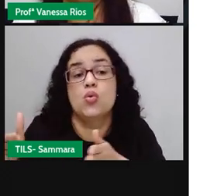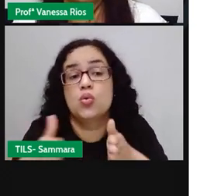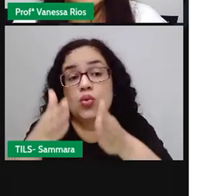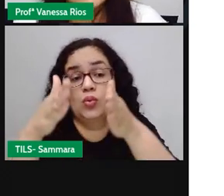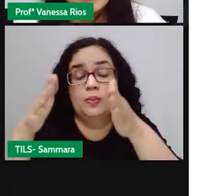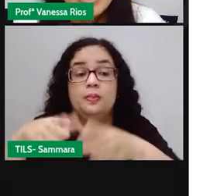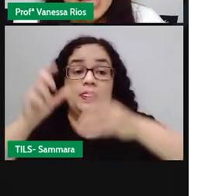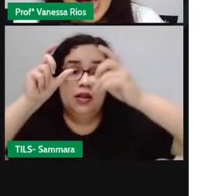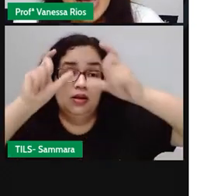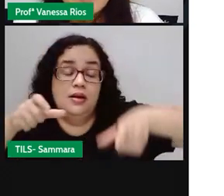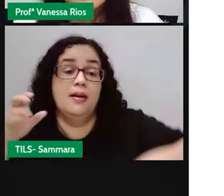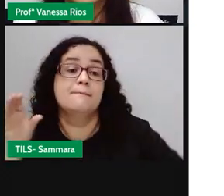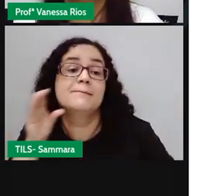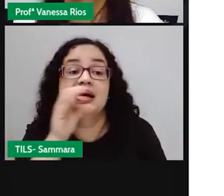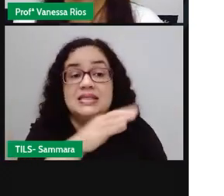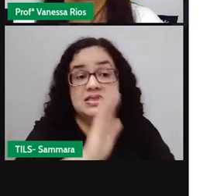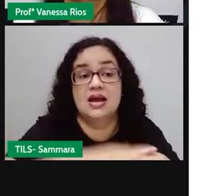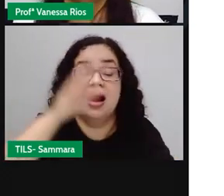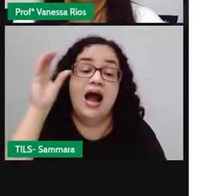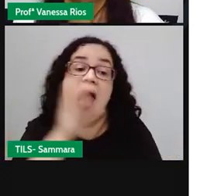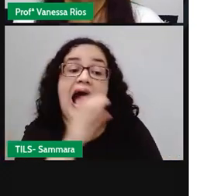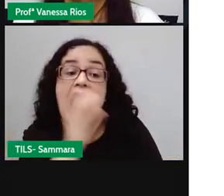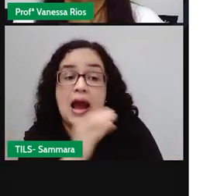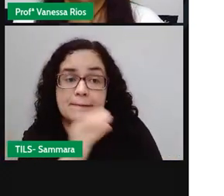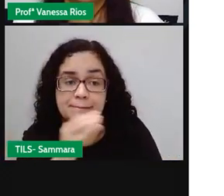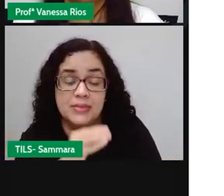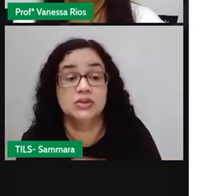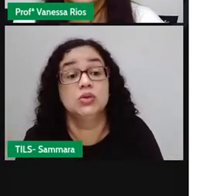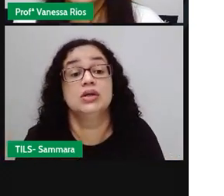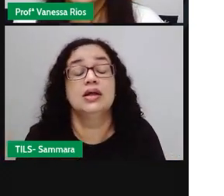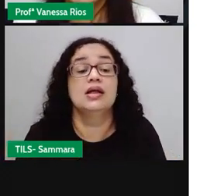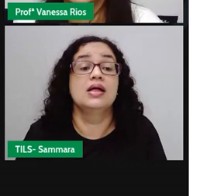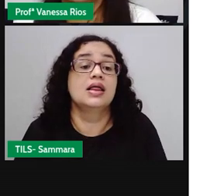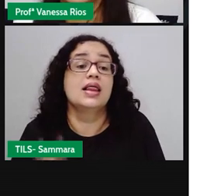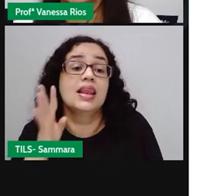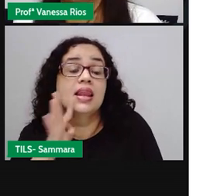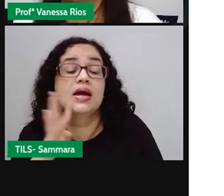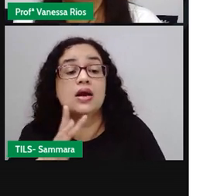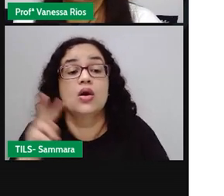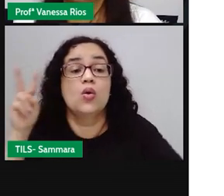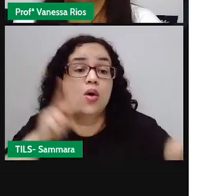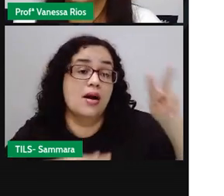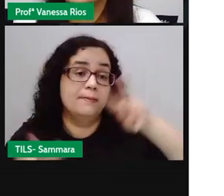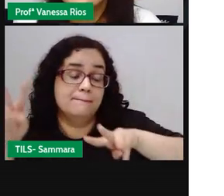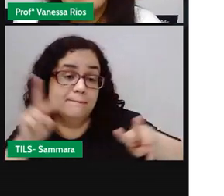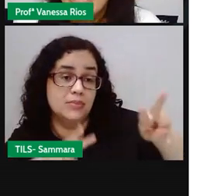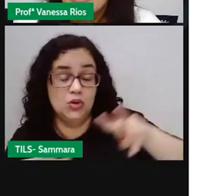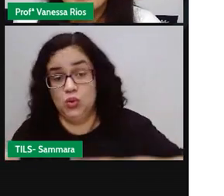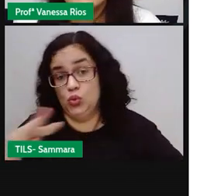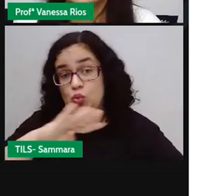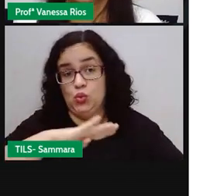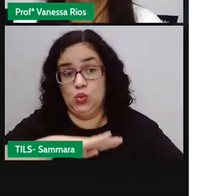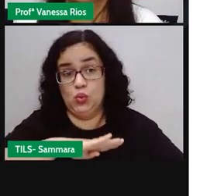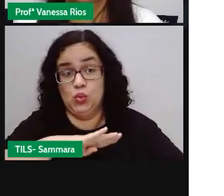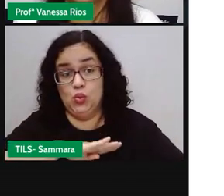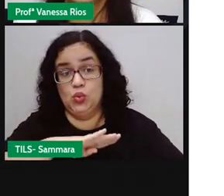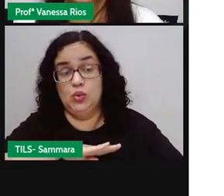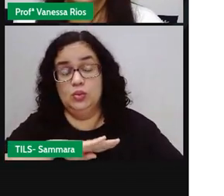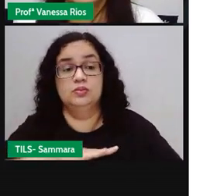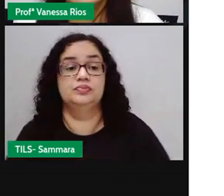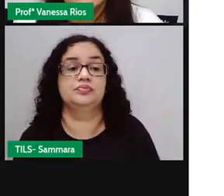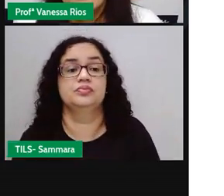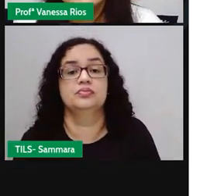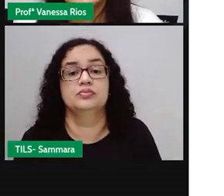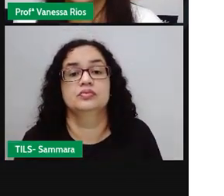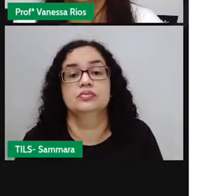determinado espaço mais rápido. É muito interessante observar toda a movimentação corporal, né? Também